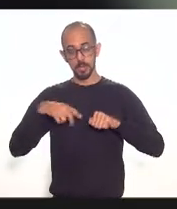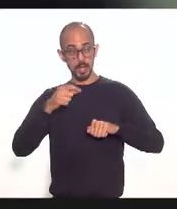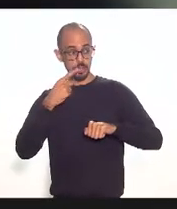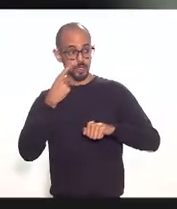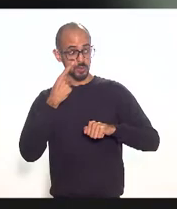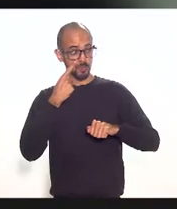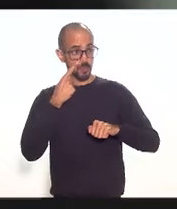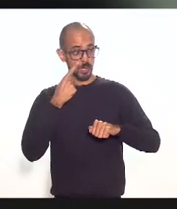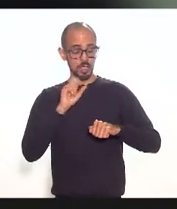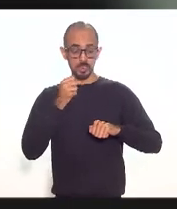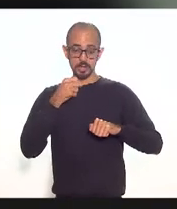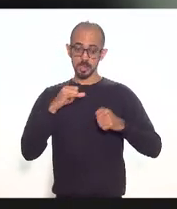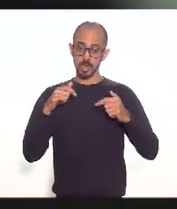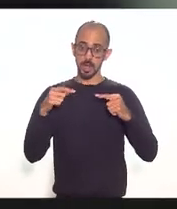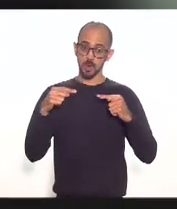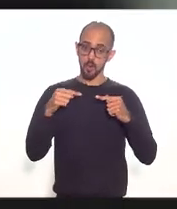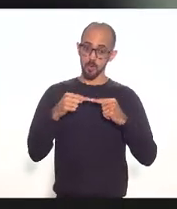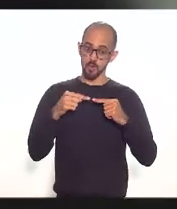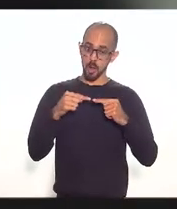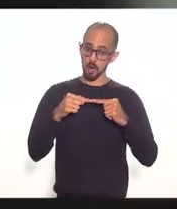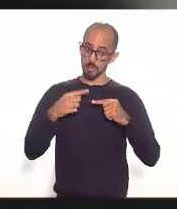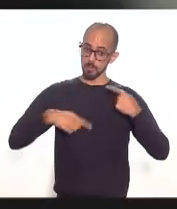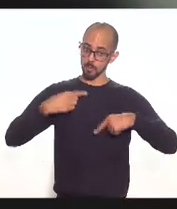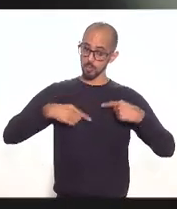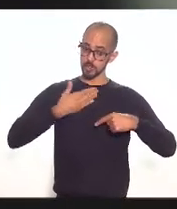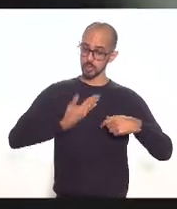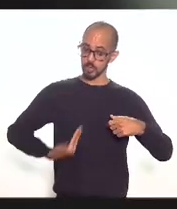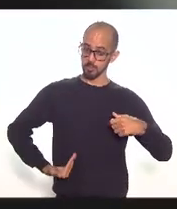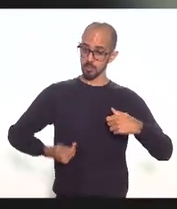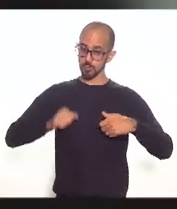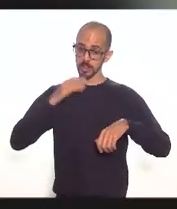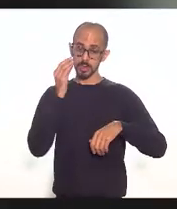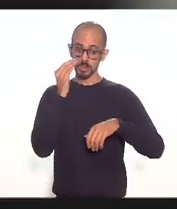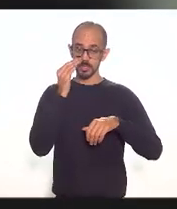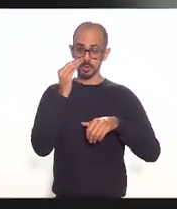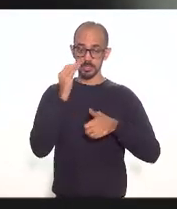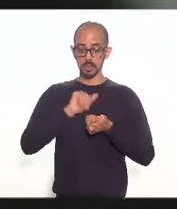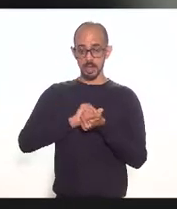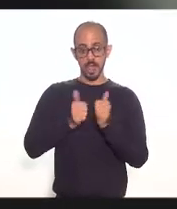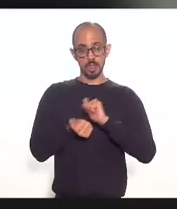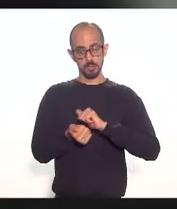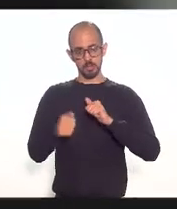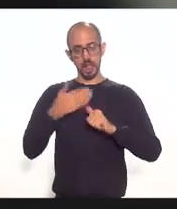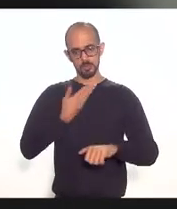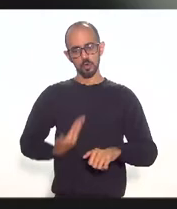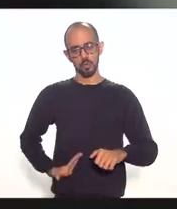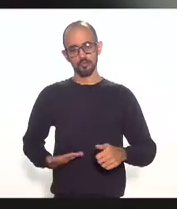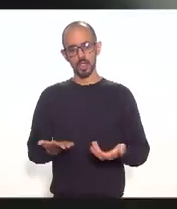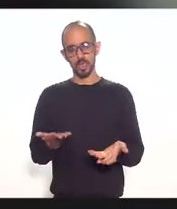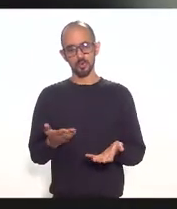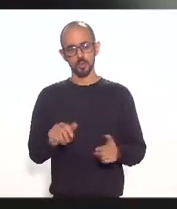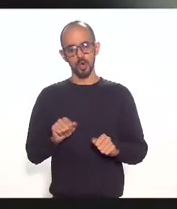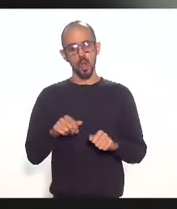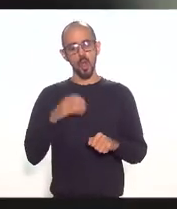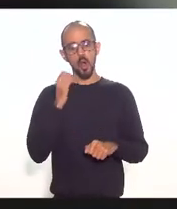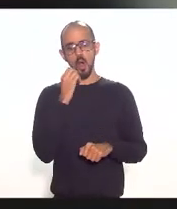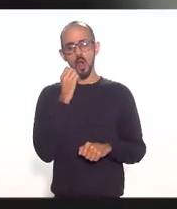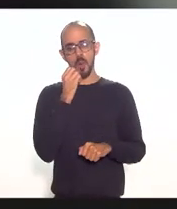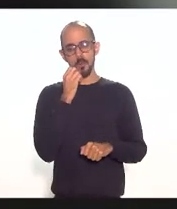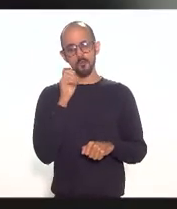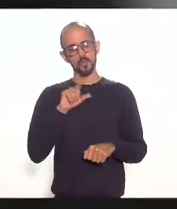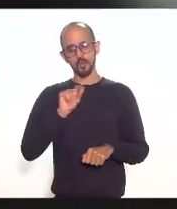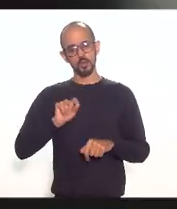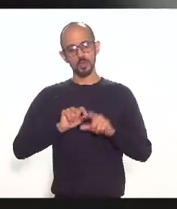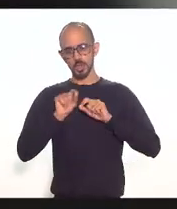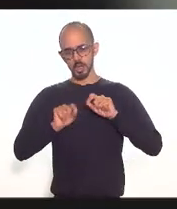acordo com a política pública que está tentando ser implementada pelo governo obviamente uma política pública que tem que ser